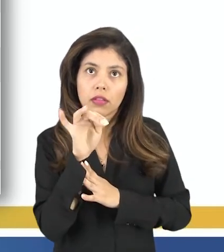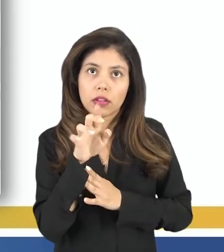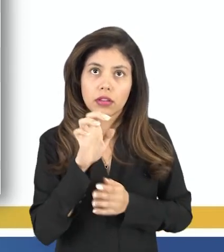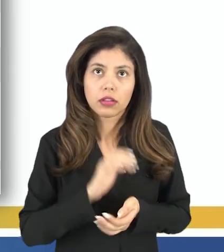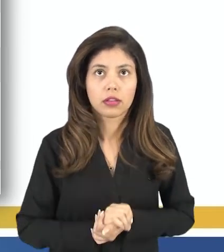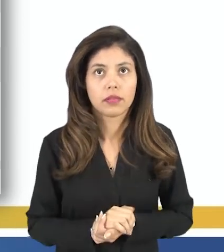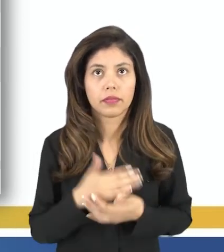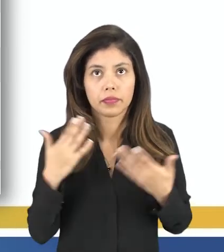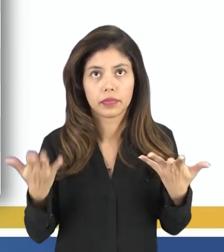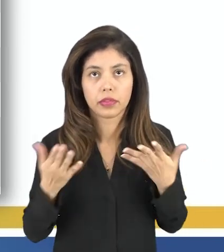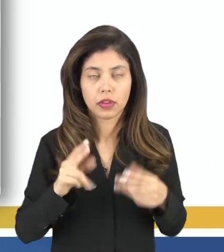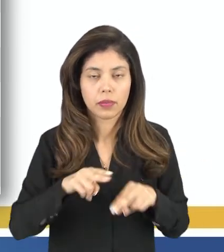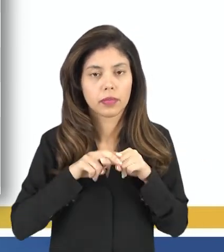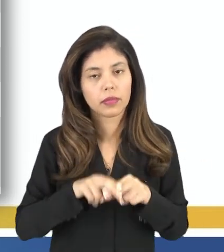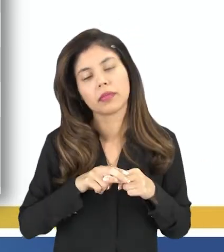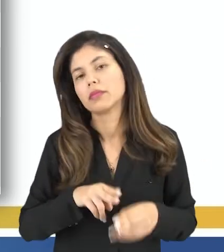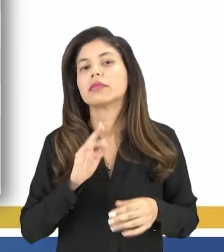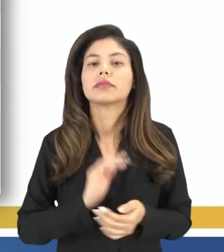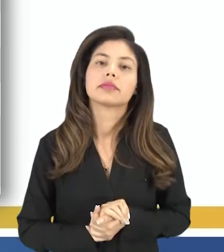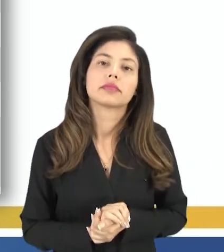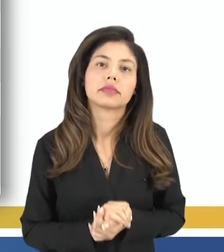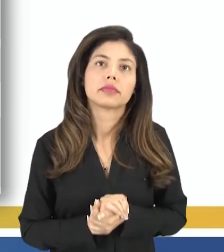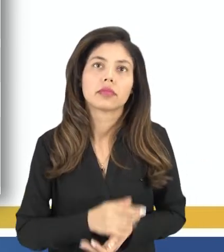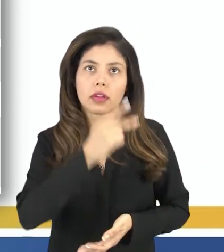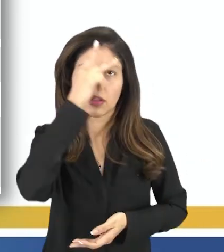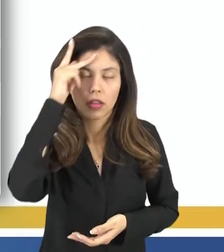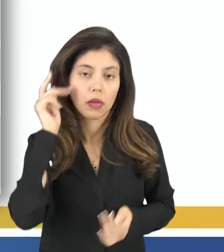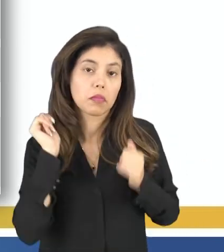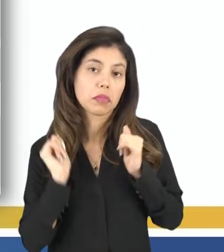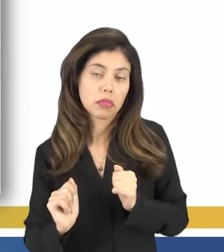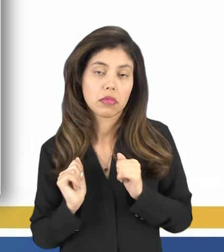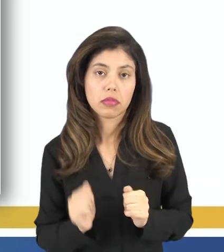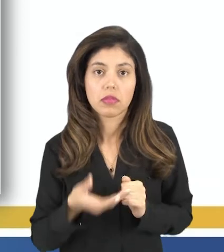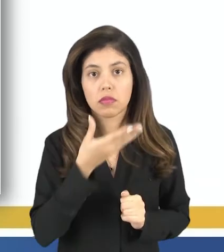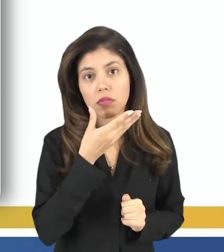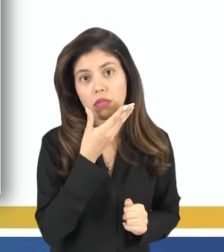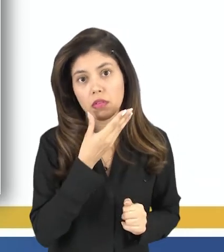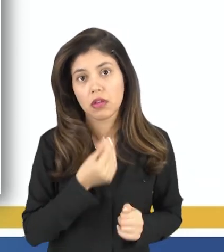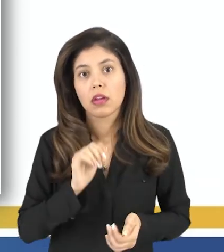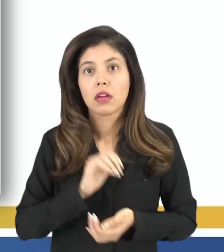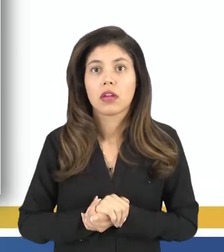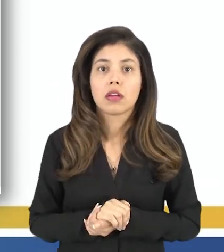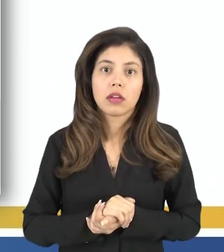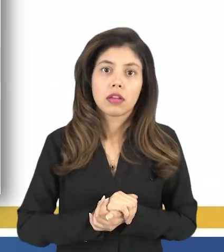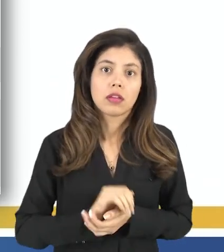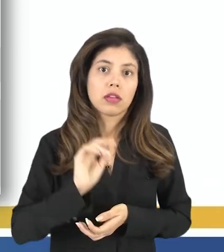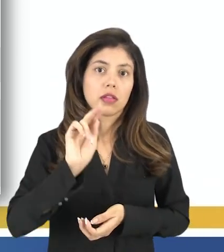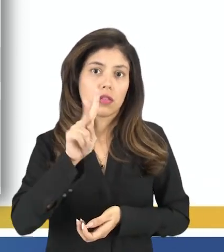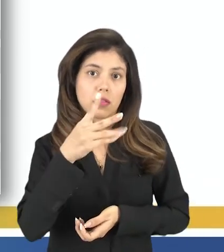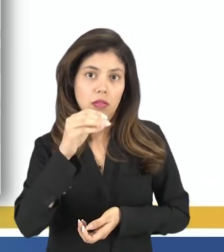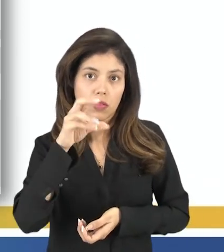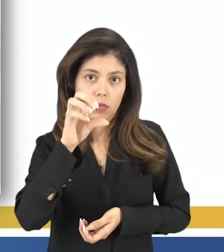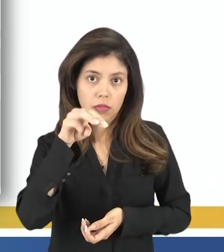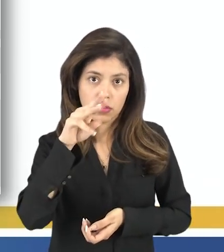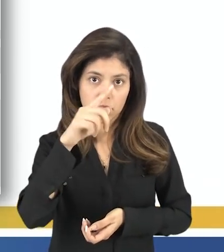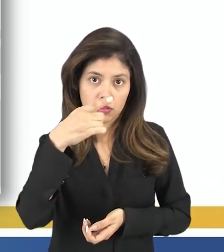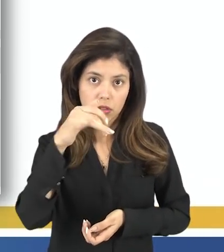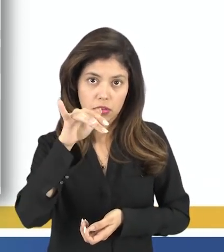Por isso que nós pontuamos que uma pessoa pode ser homossexual, heterossexual,